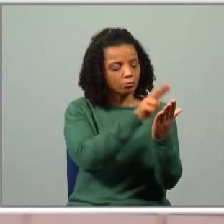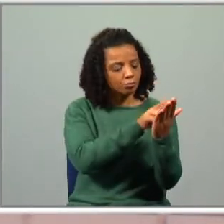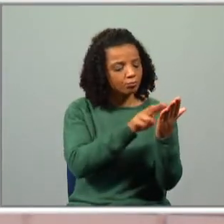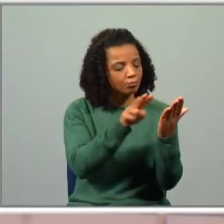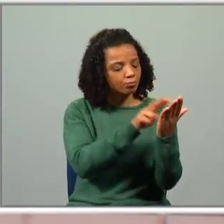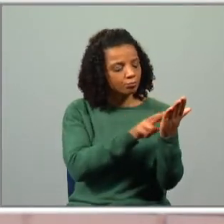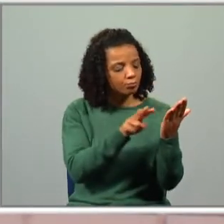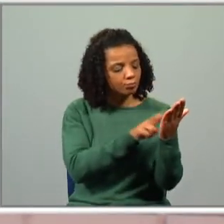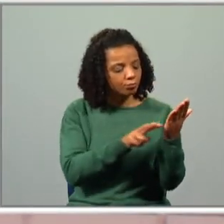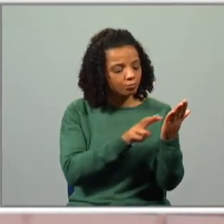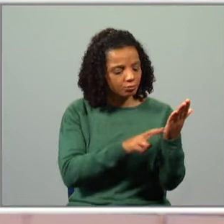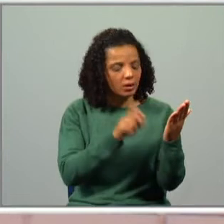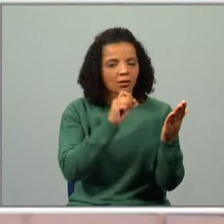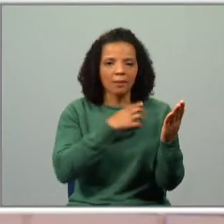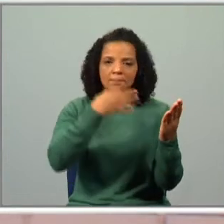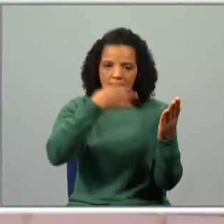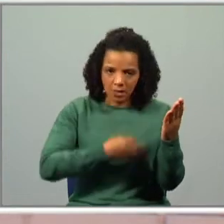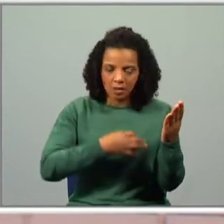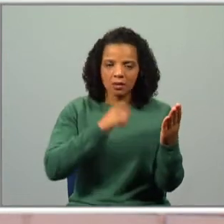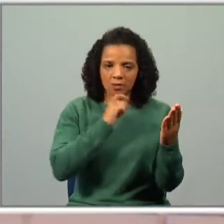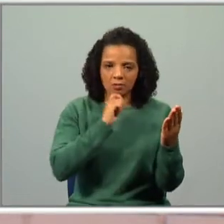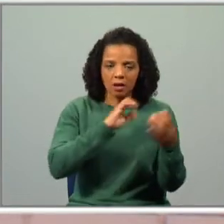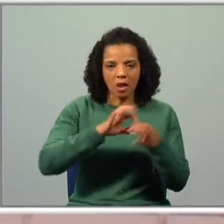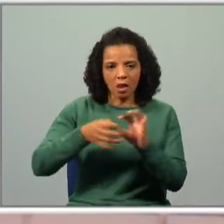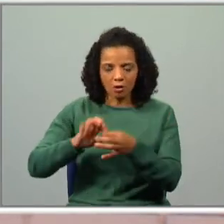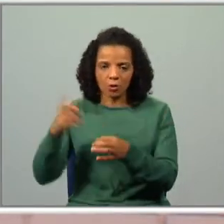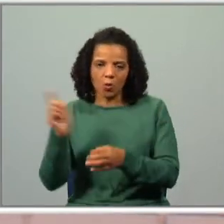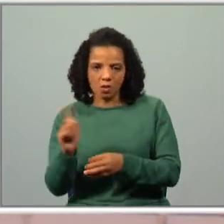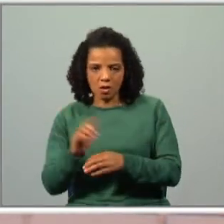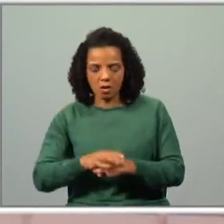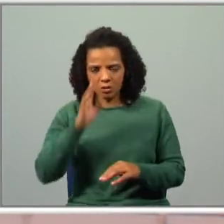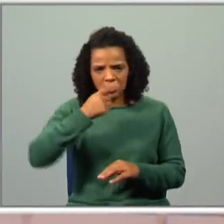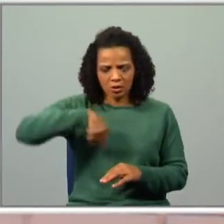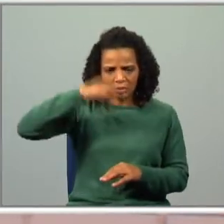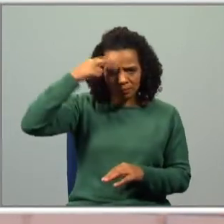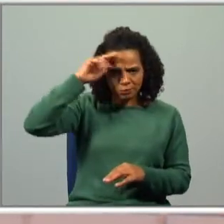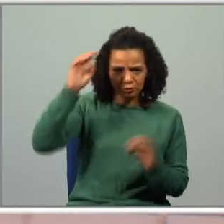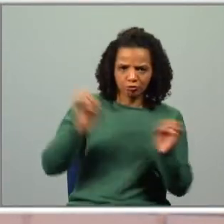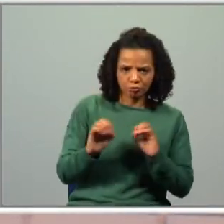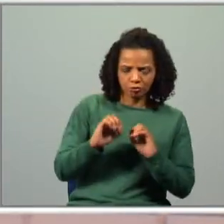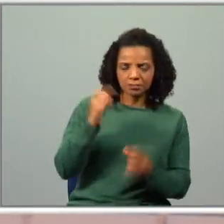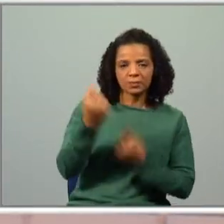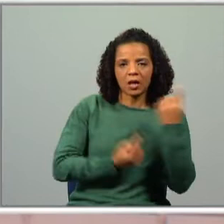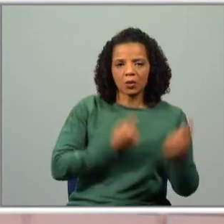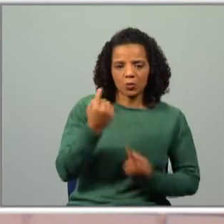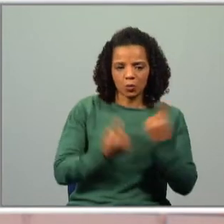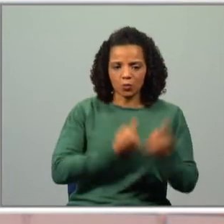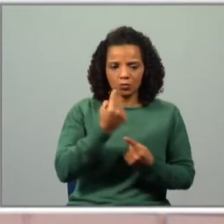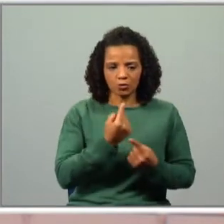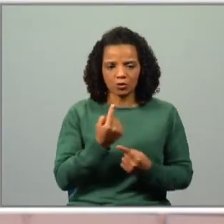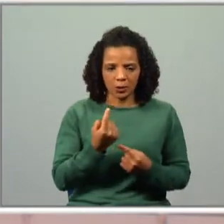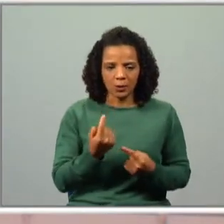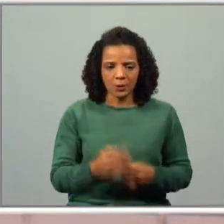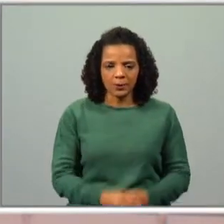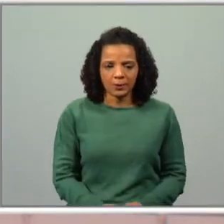para confirmarmos se ele faz ou não sentido. Se não nos enganarmos a completar algum dos espaços que